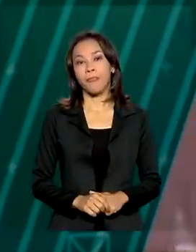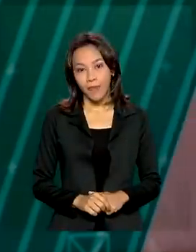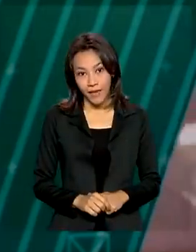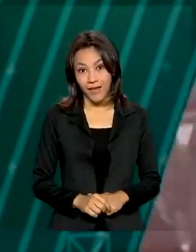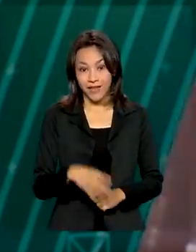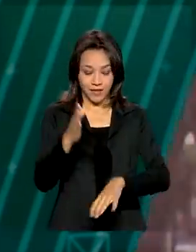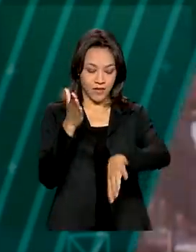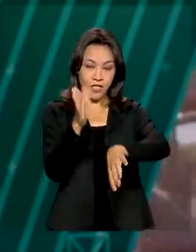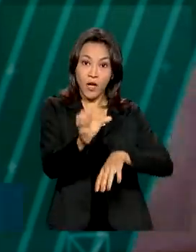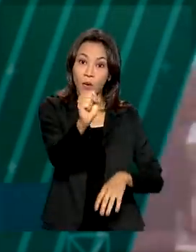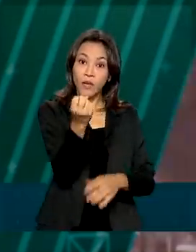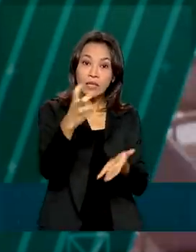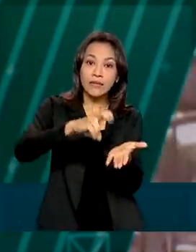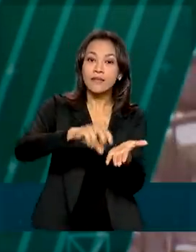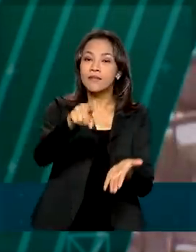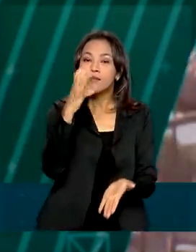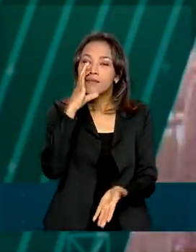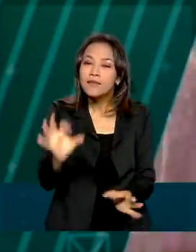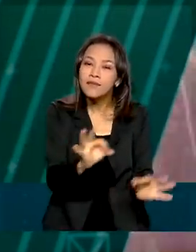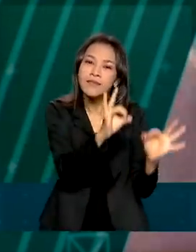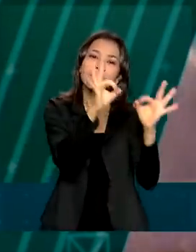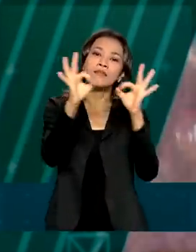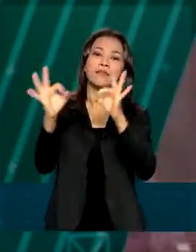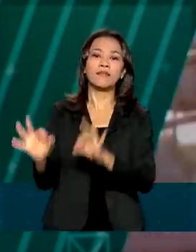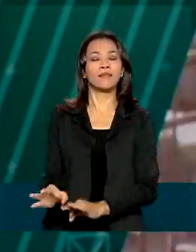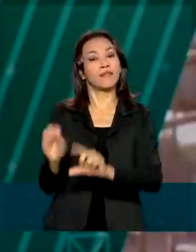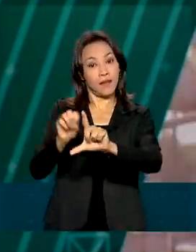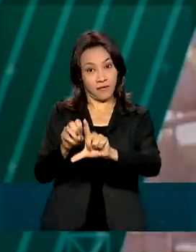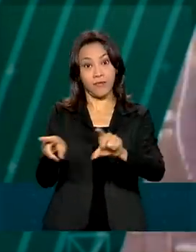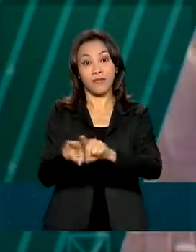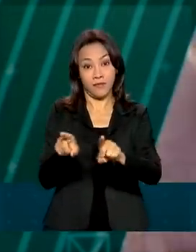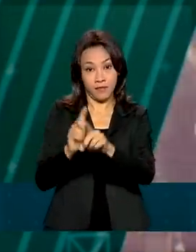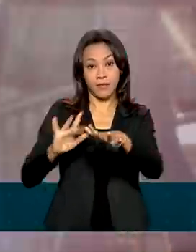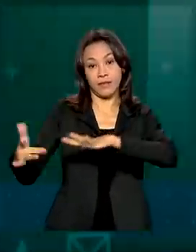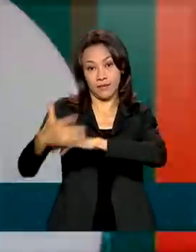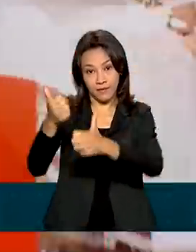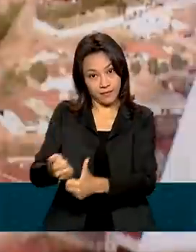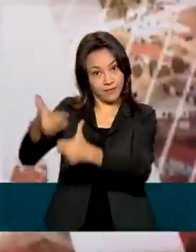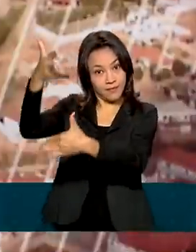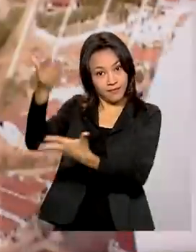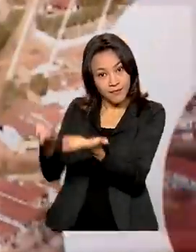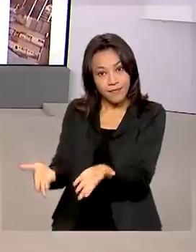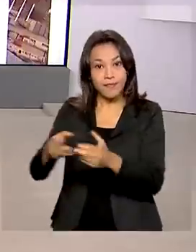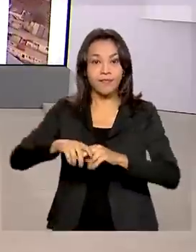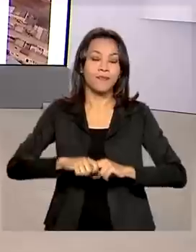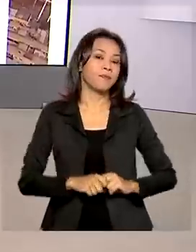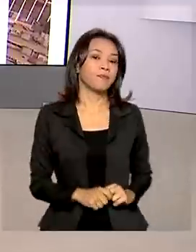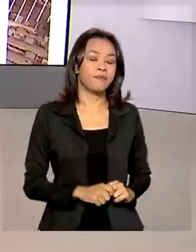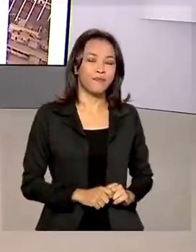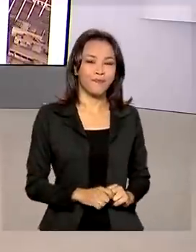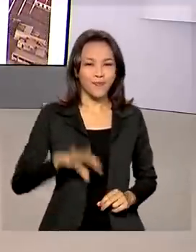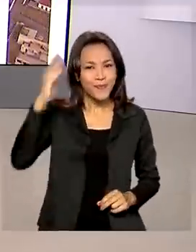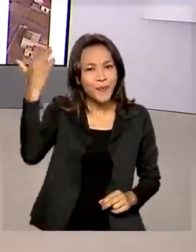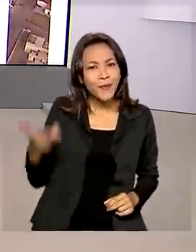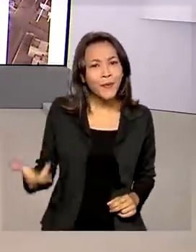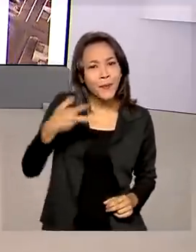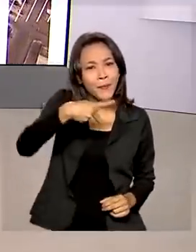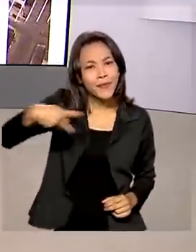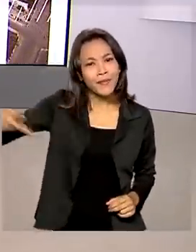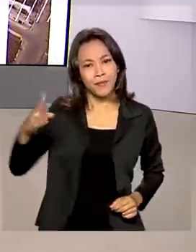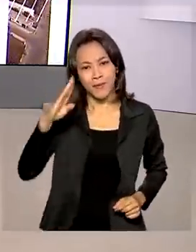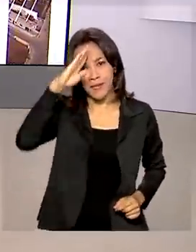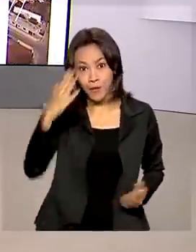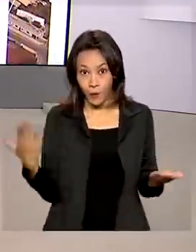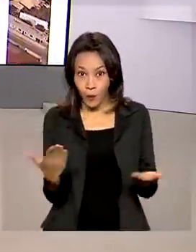8 horas da manhã, você nos assiste ao vivo também pelas redes sociais. O presidente Jair Bolsonaro